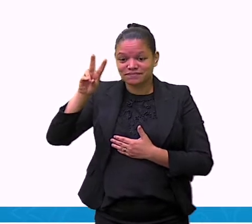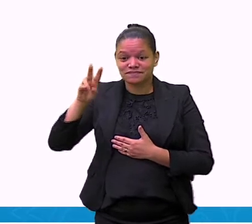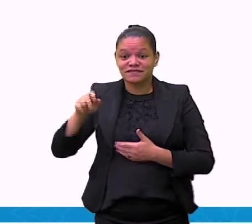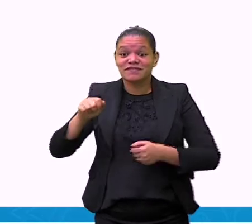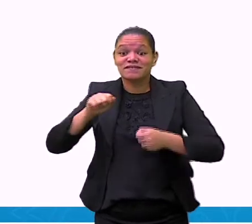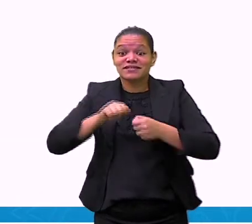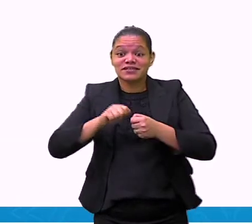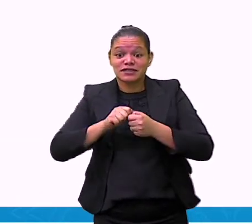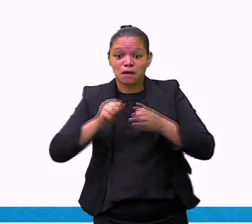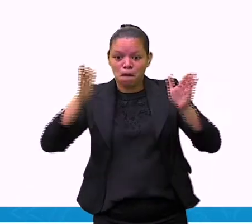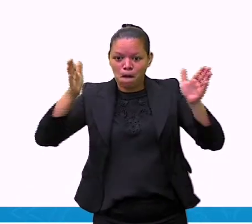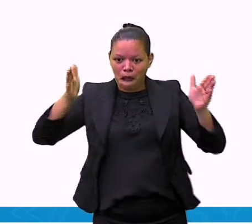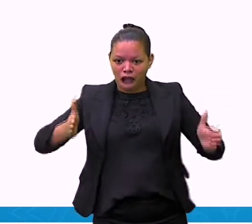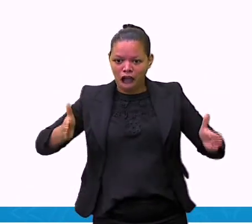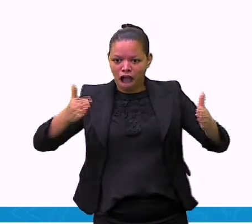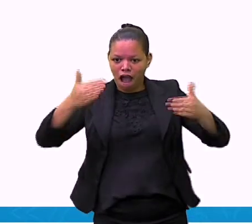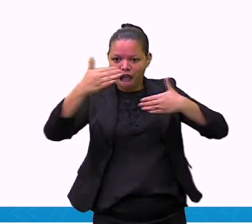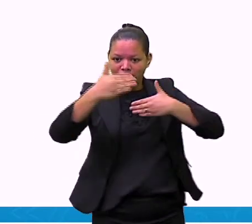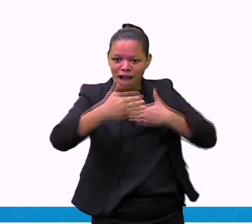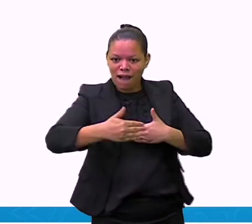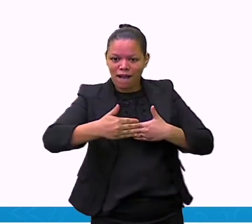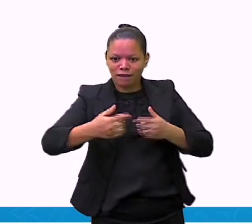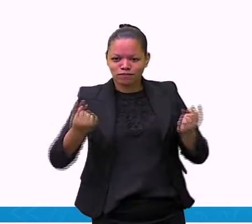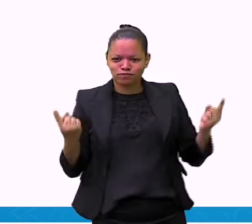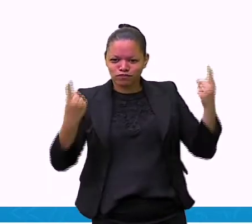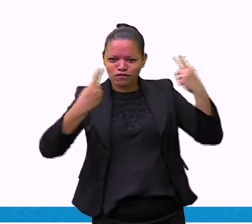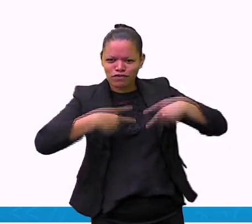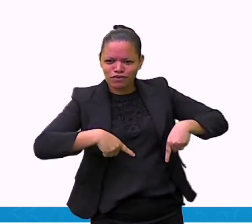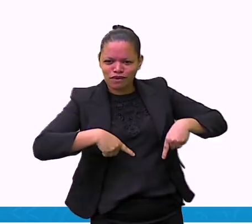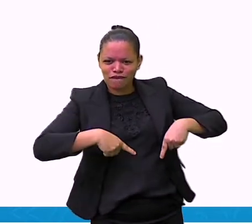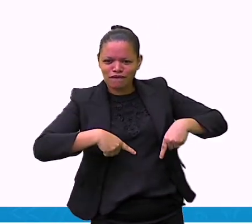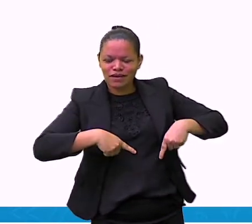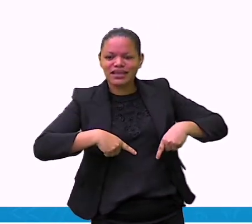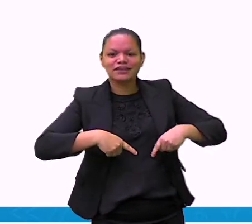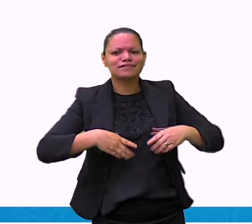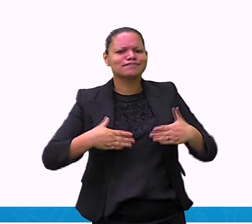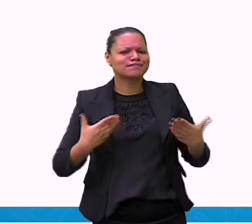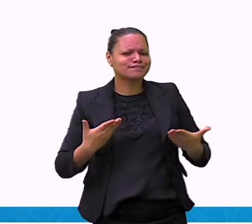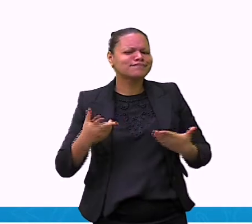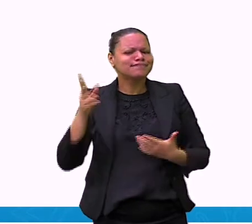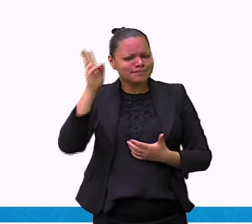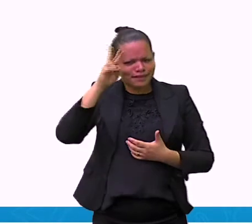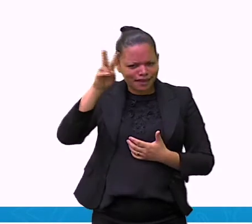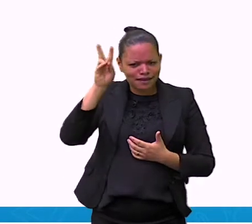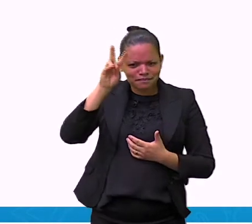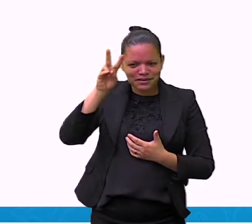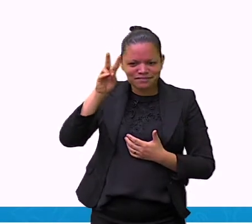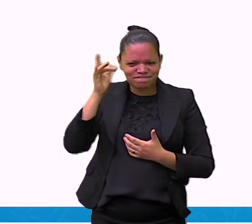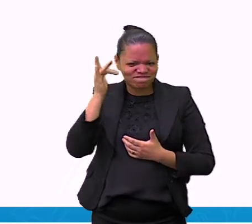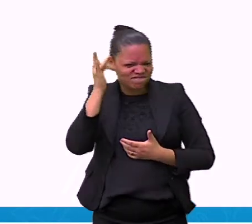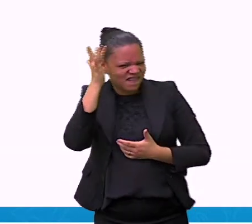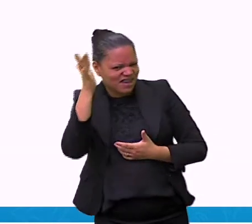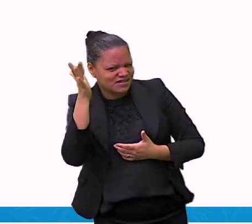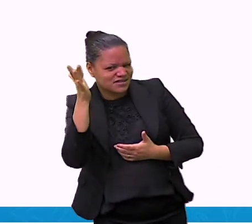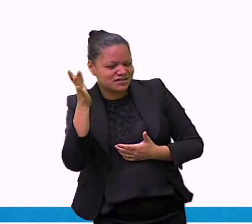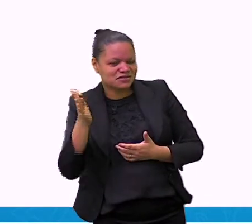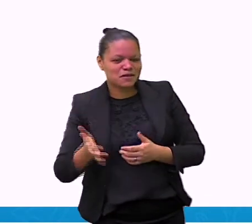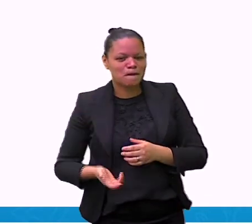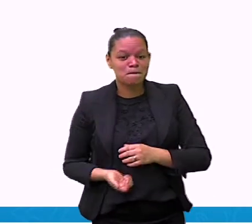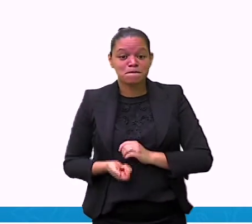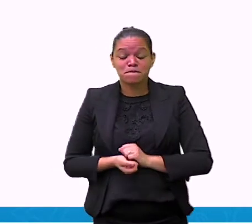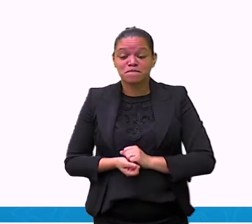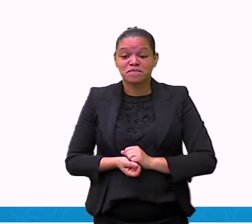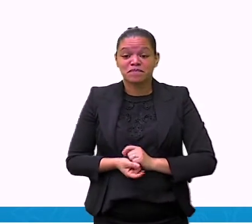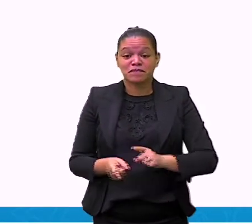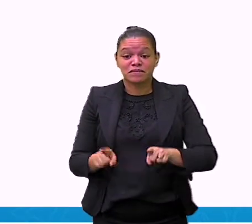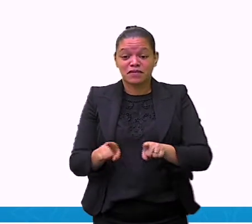do desafio? Sim. Lembra, né? Fácil, sabia que você ia se lembrar. Com a